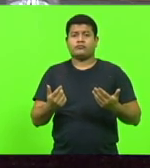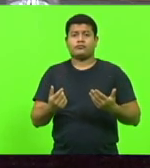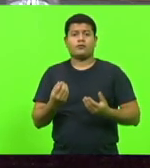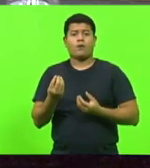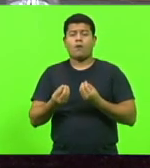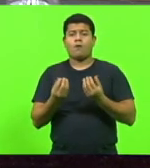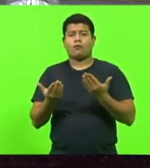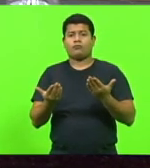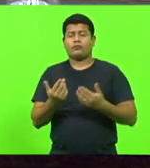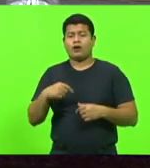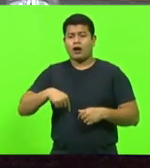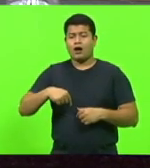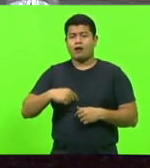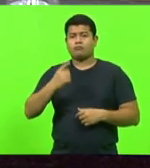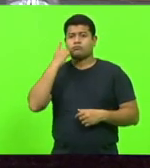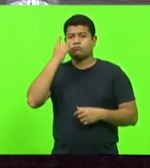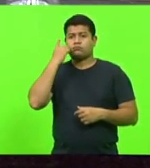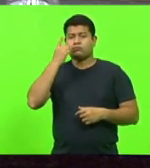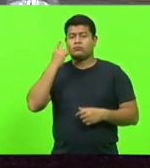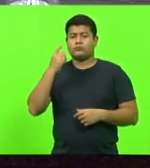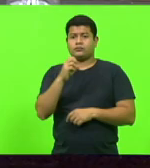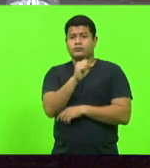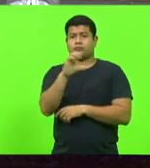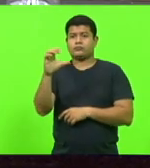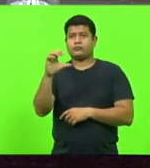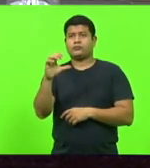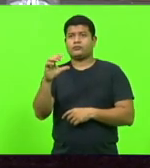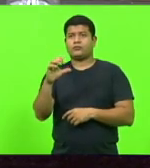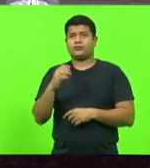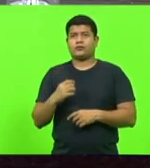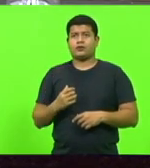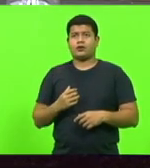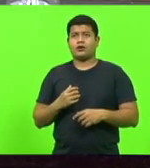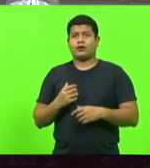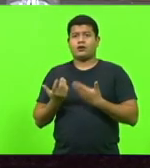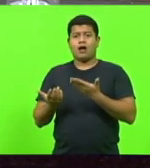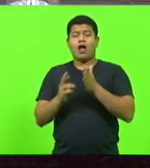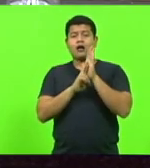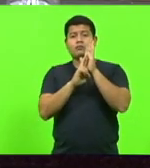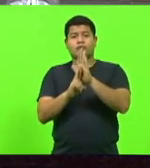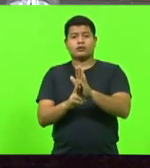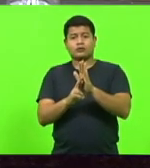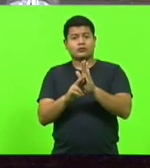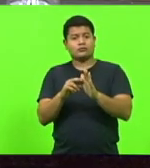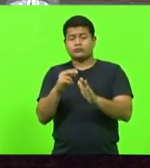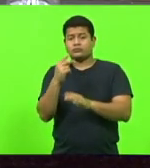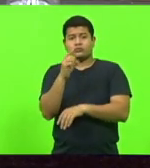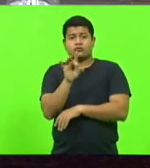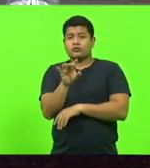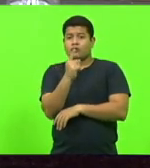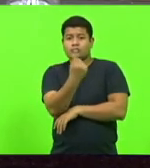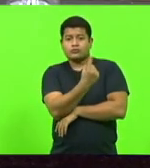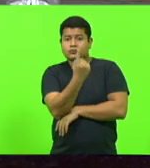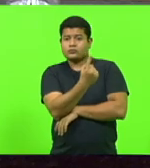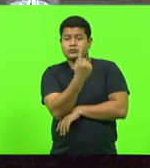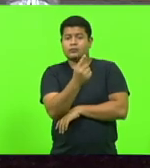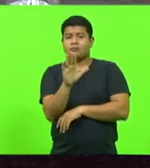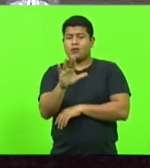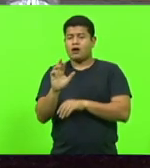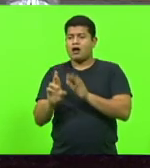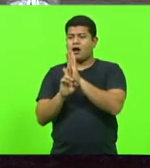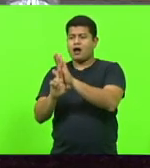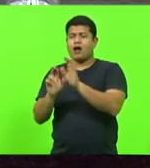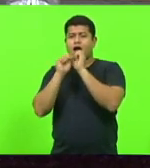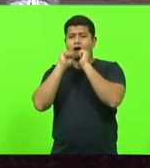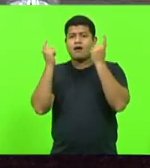um parlamentar de Santa Catarina que eu faça em seu nome, mas não em nome da Assembleia e como